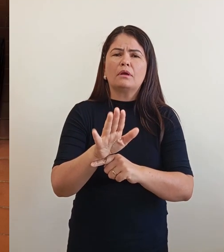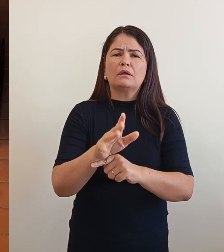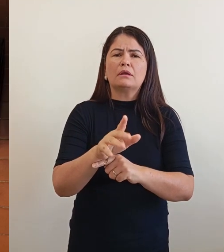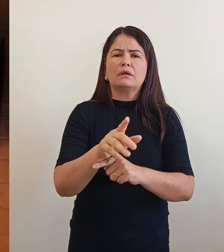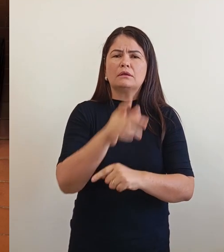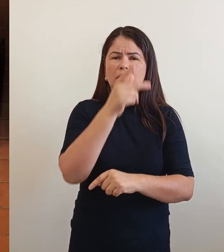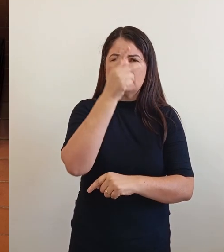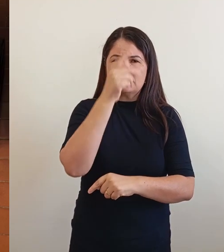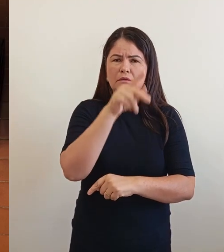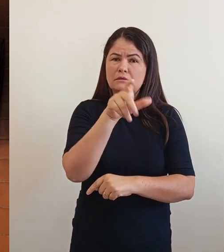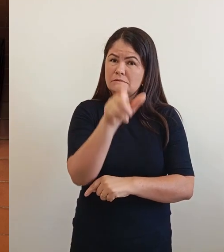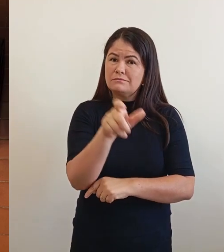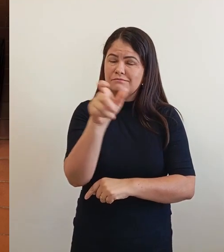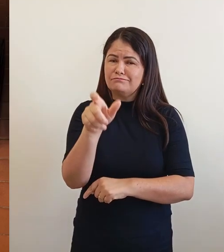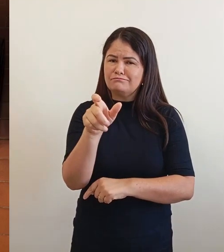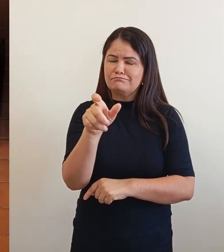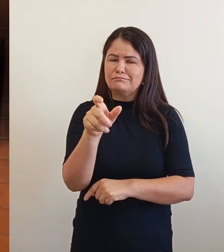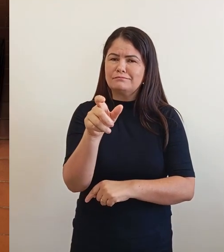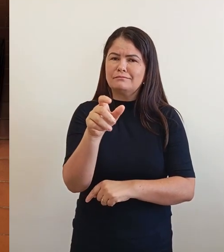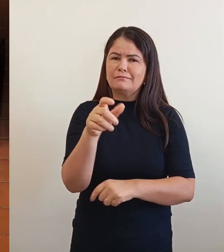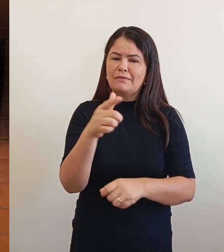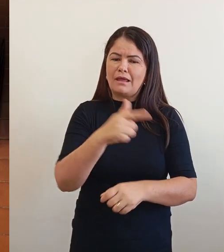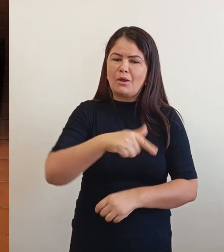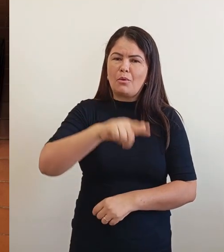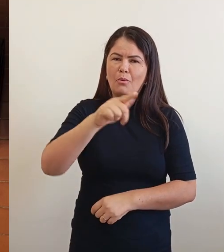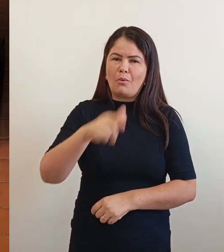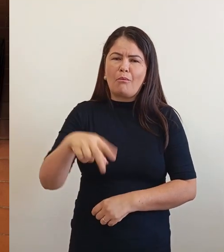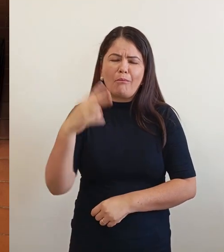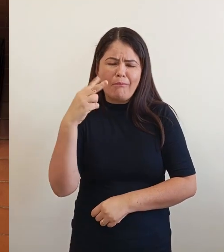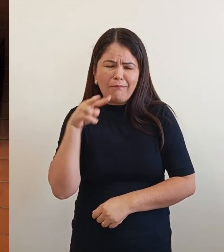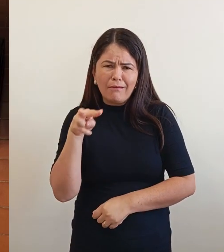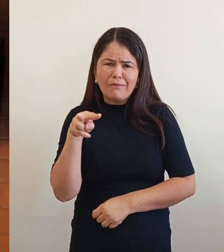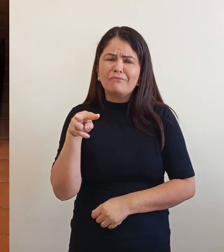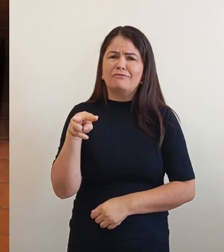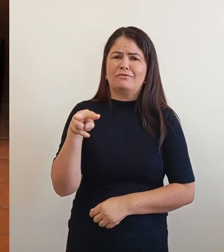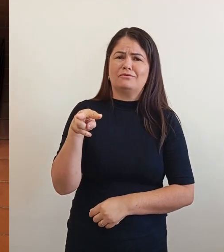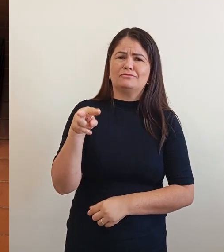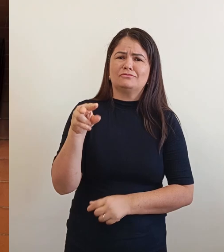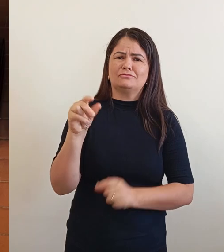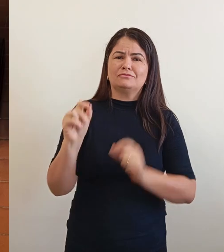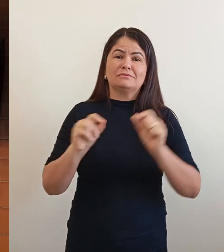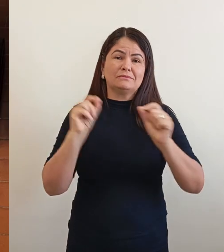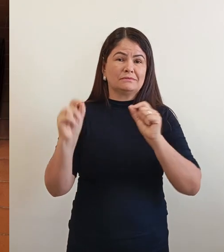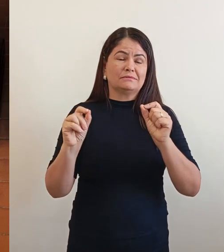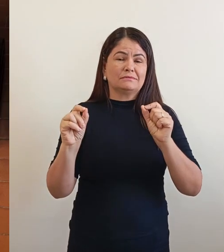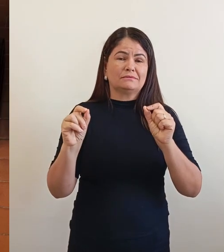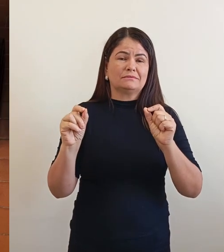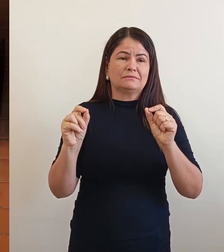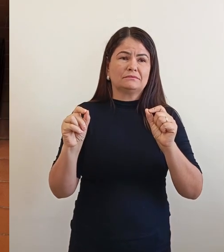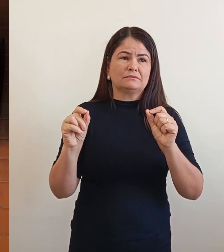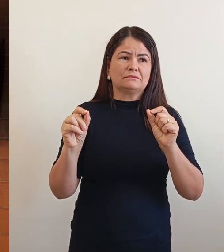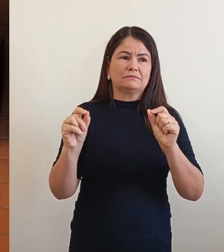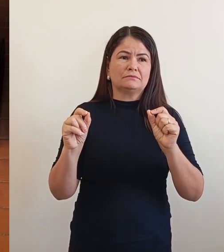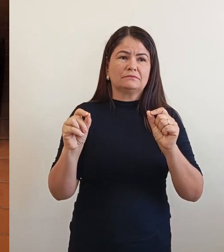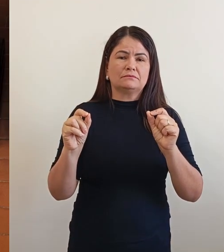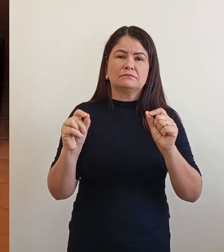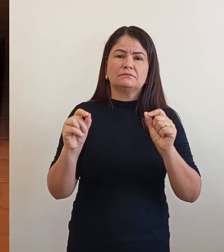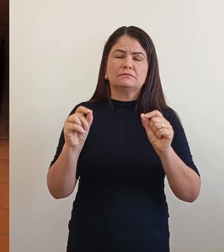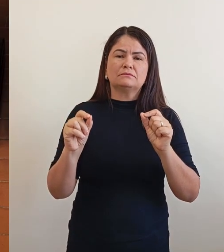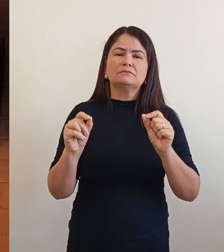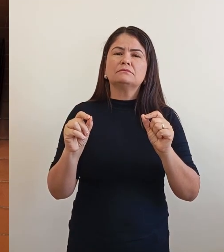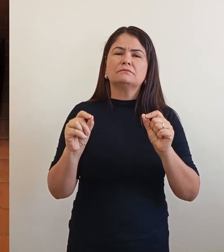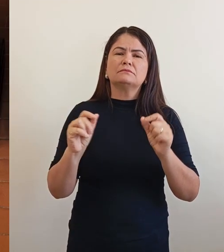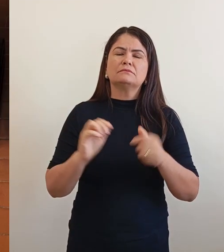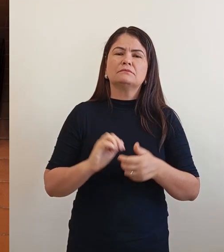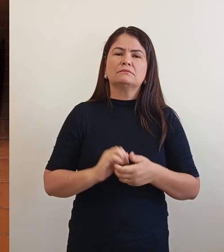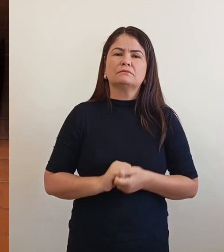vejo que, devido a gente querer ir do palácio, por exemplo,